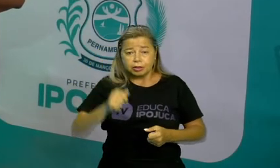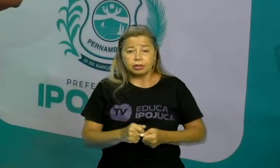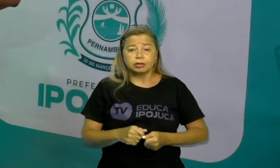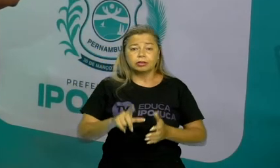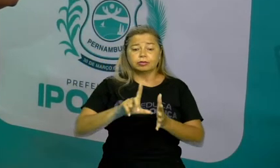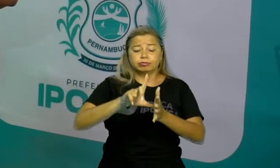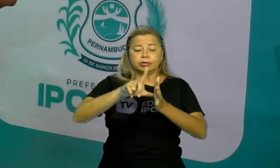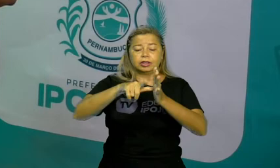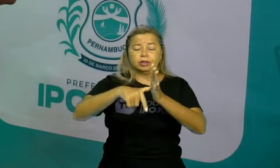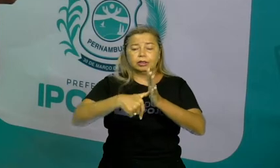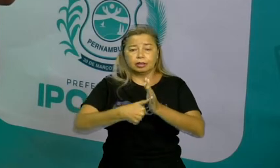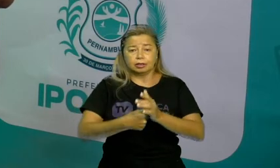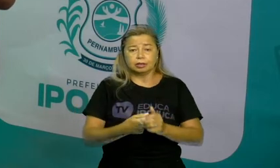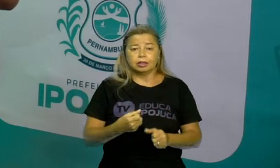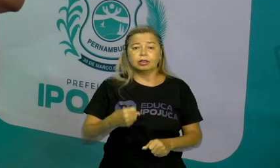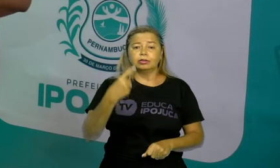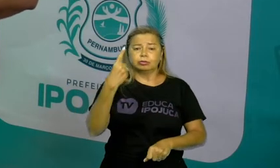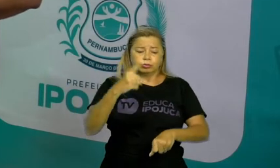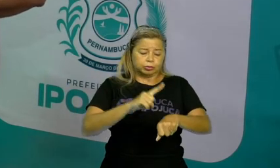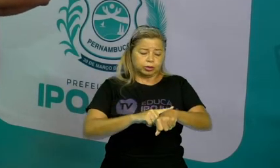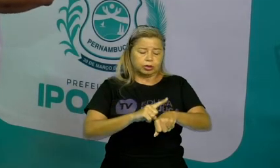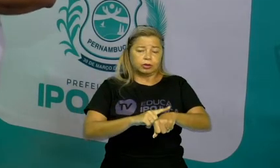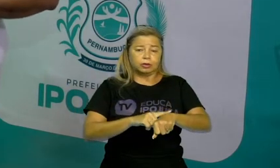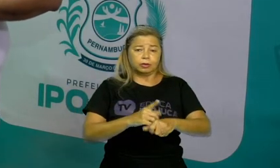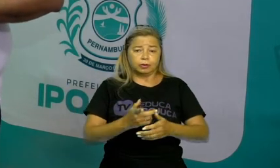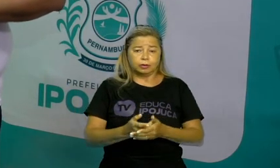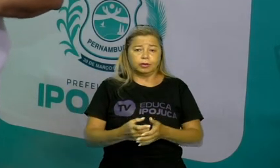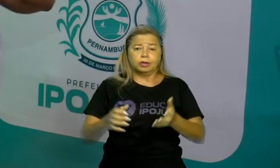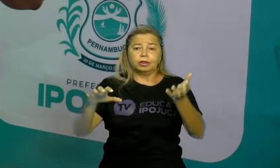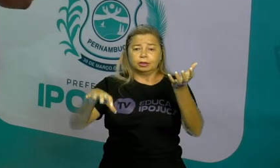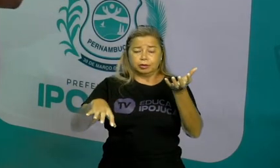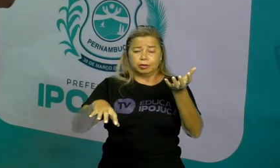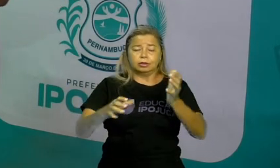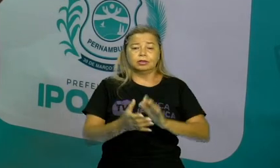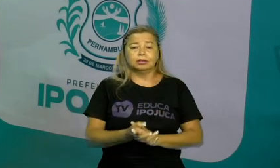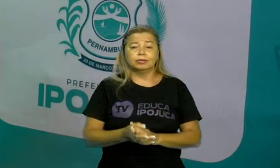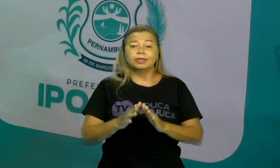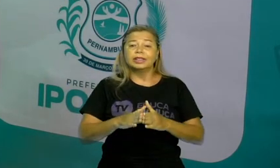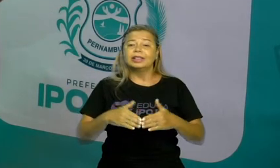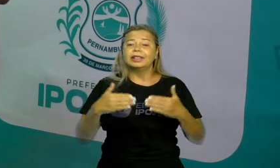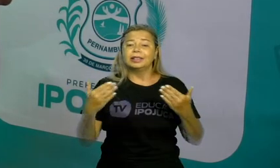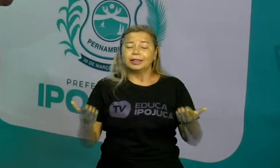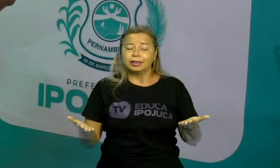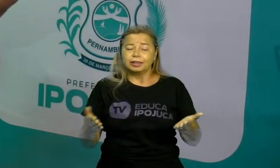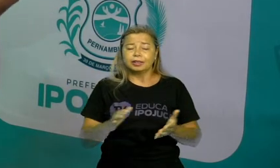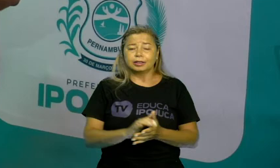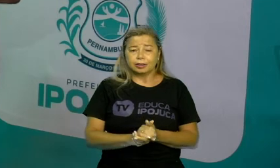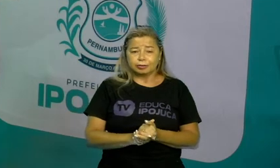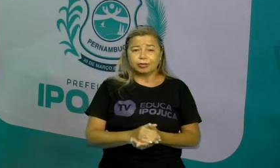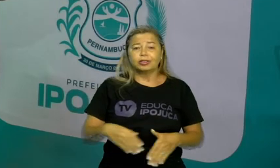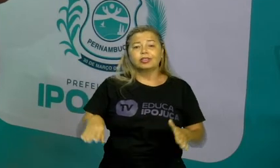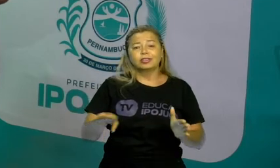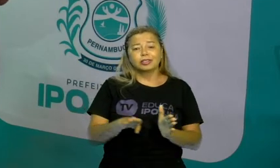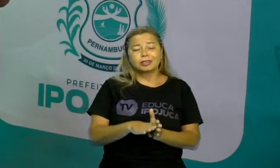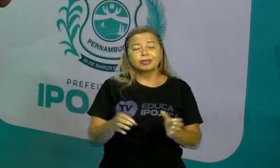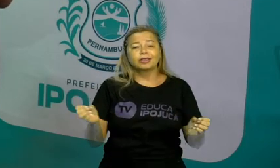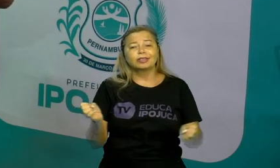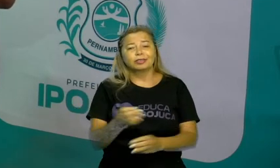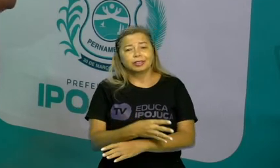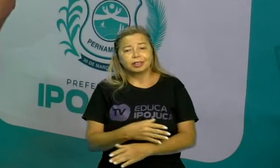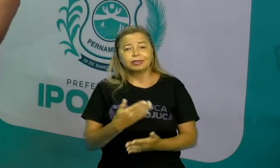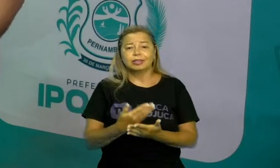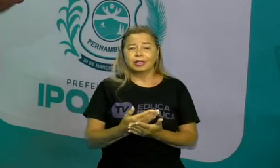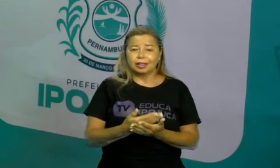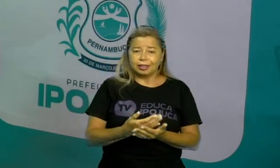ao horário de Brasília. Beleza? Com isso, pessoal, a gente encerra a nossa aula de hoje. Eu espero que vocês